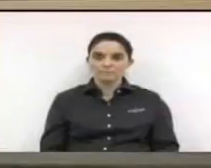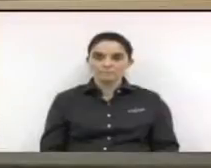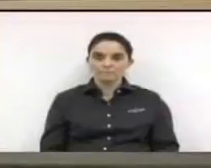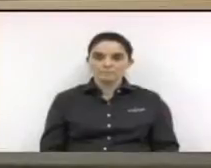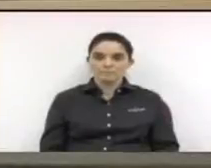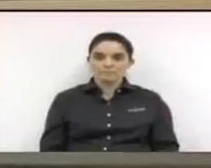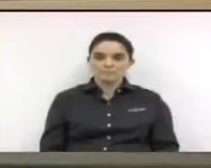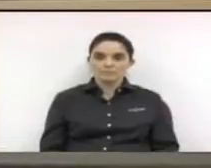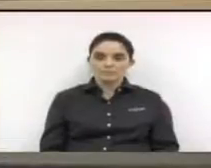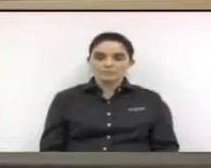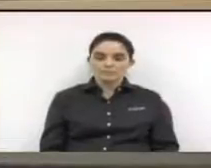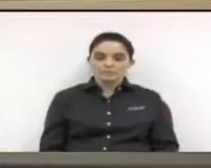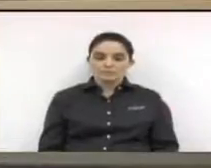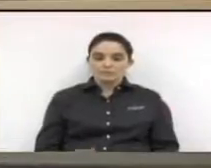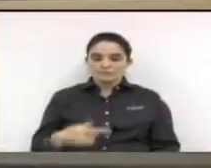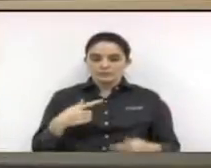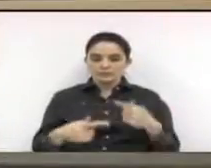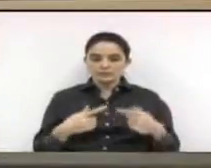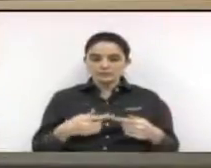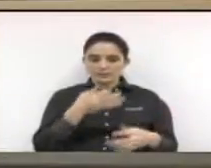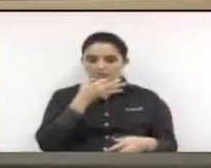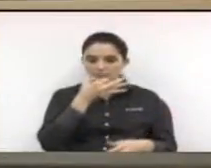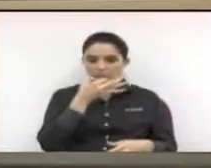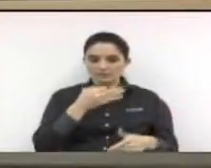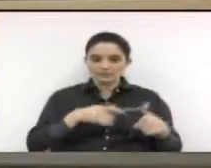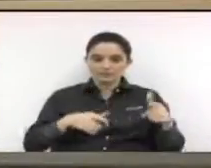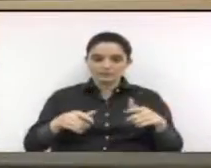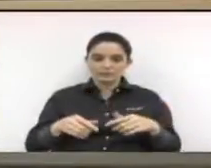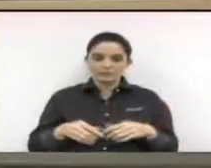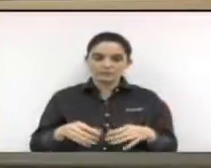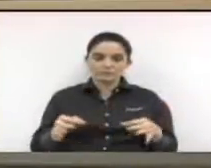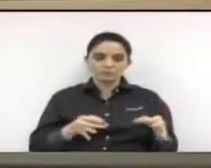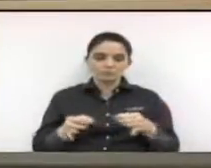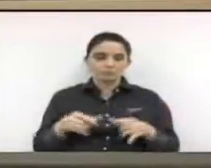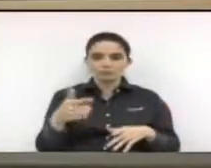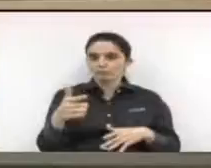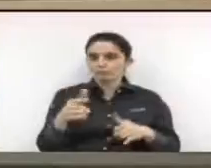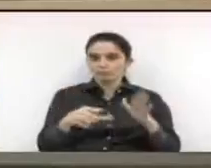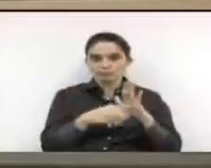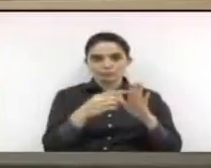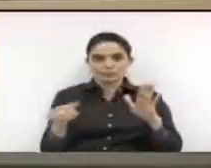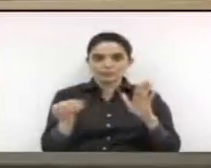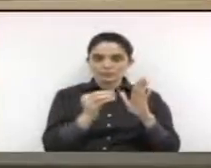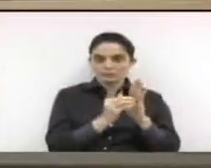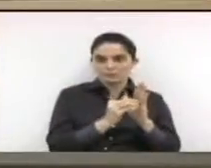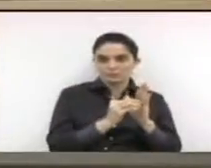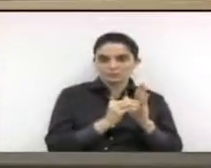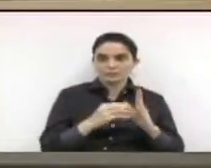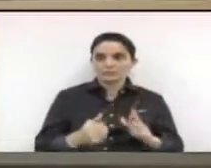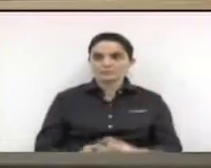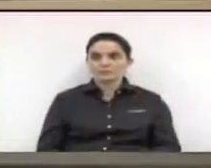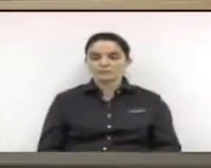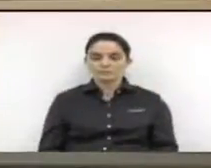discussão do projeto o projeto não contém emendas e o parecer